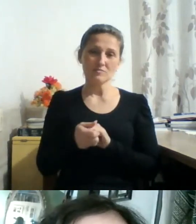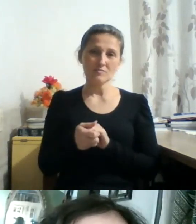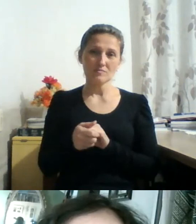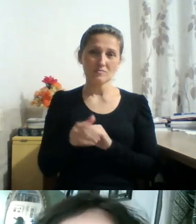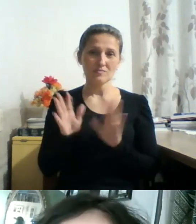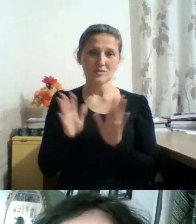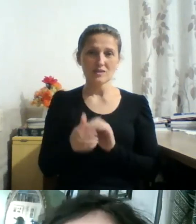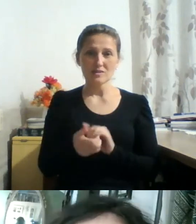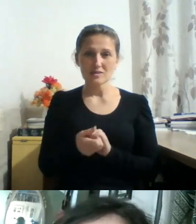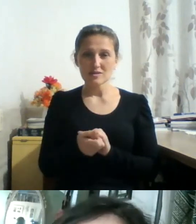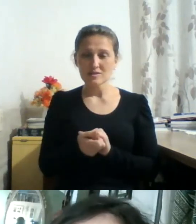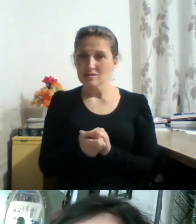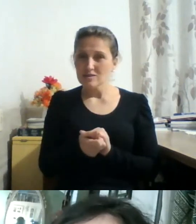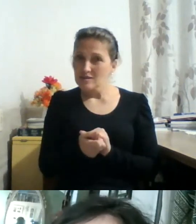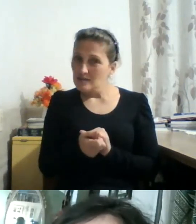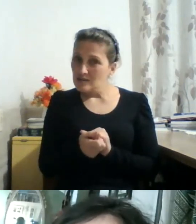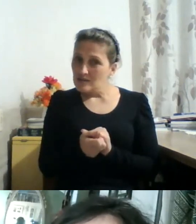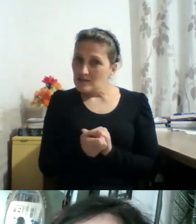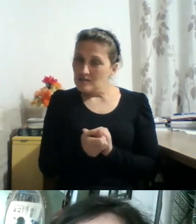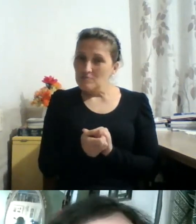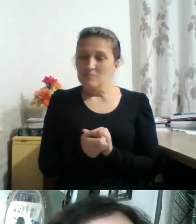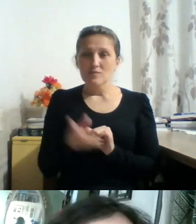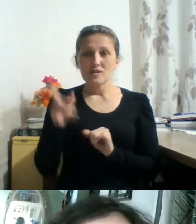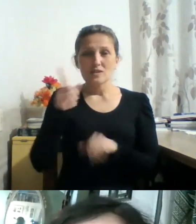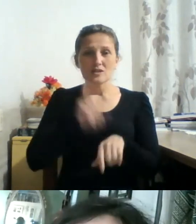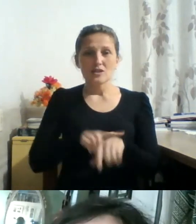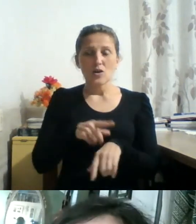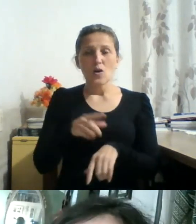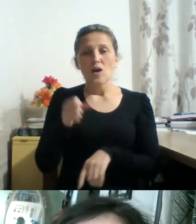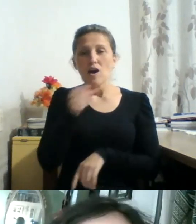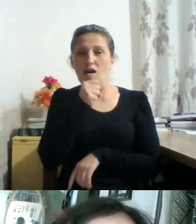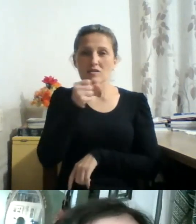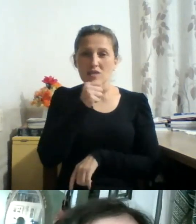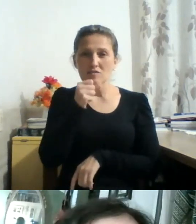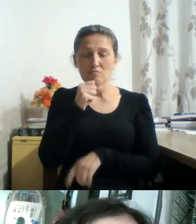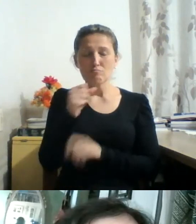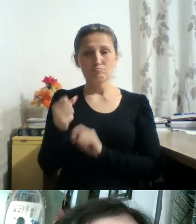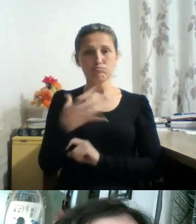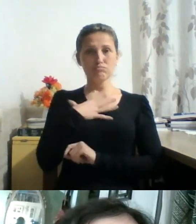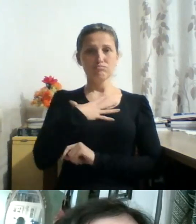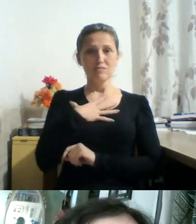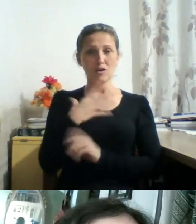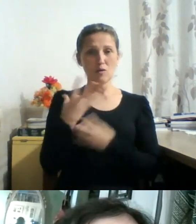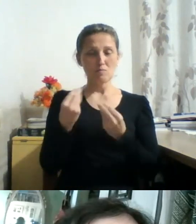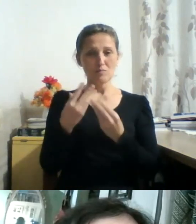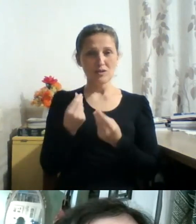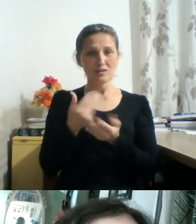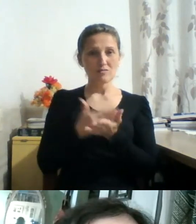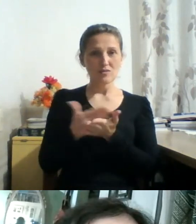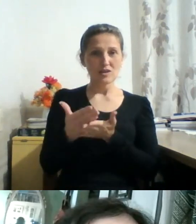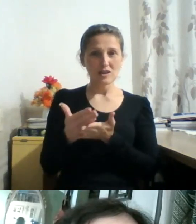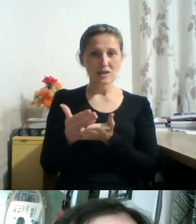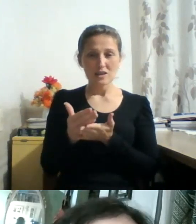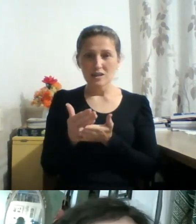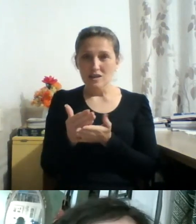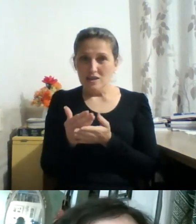fala que o Boris falou para a gente na entrevista que me impactou muito, que foi, no início não foi o verbo, foi